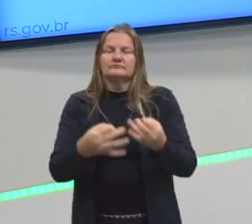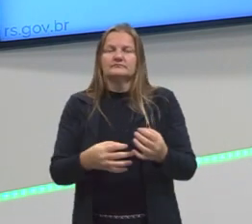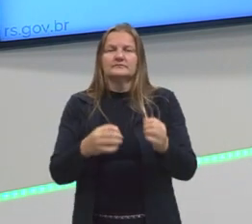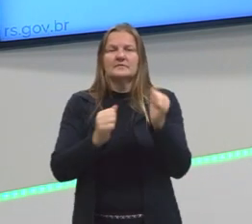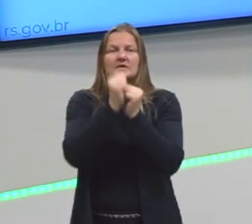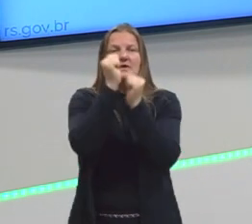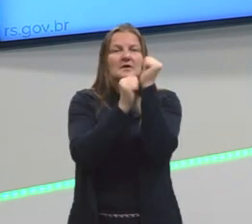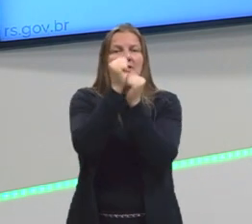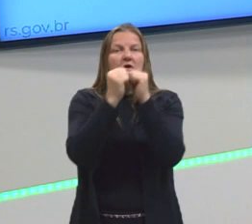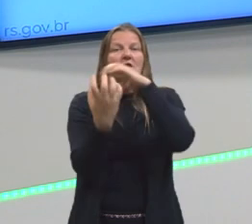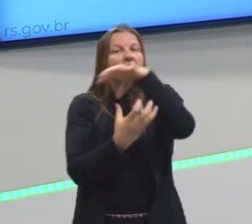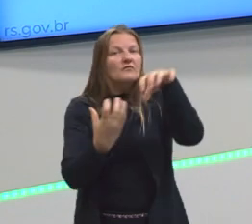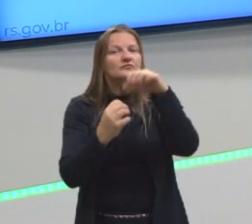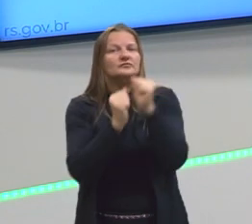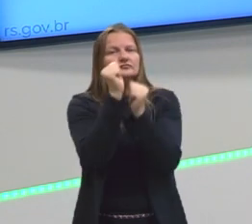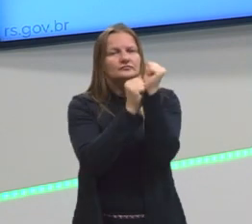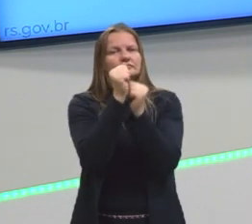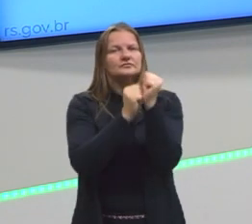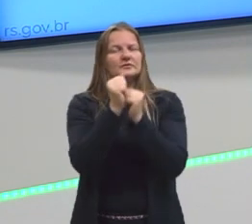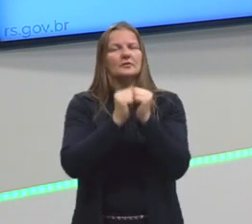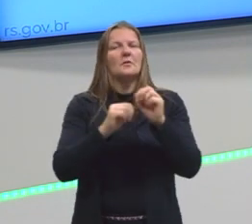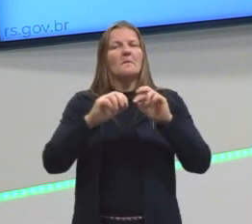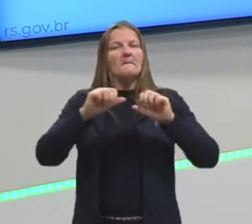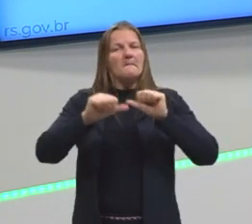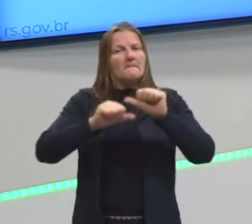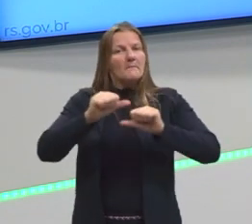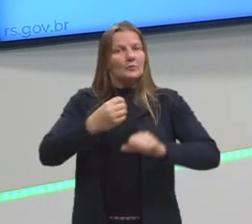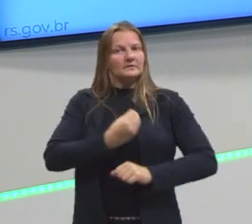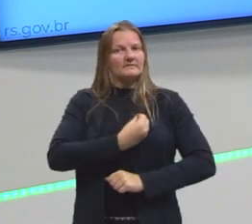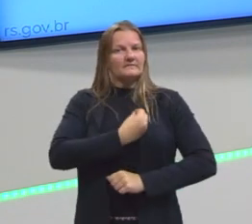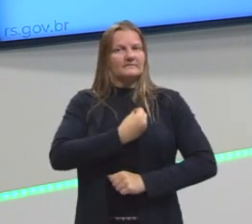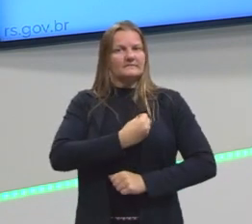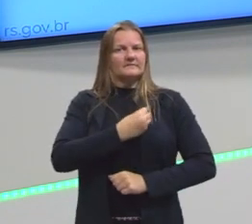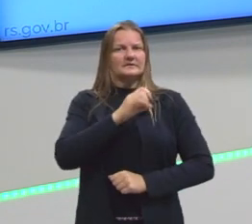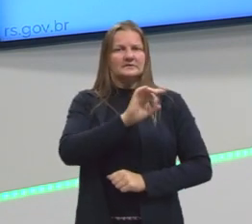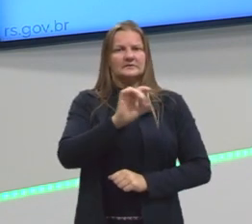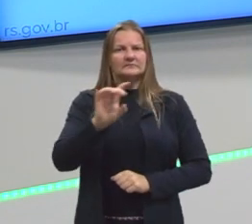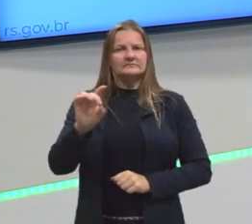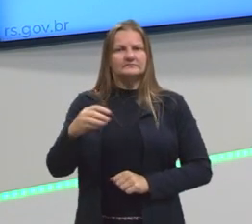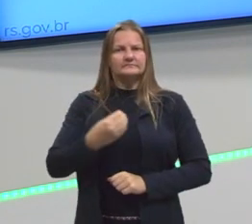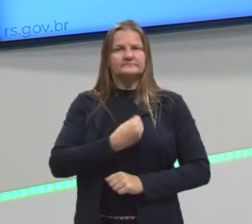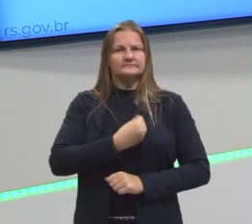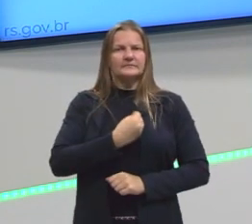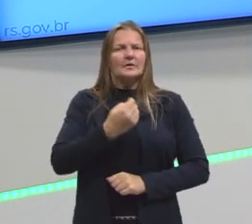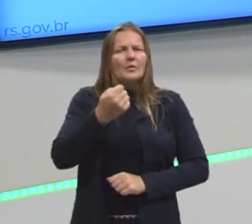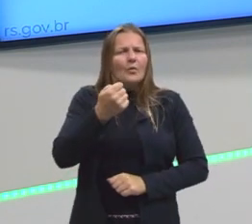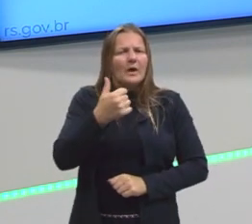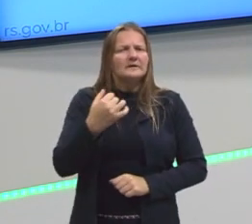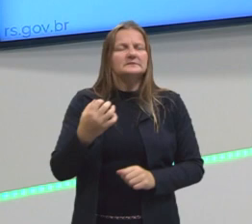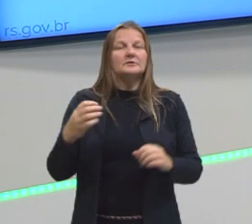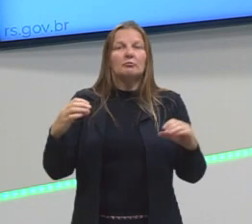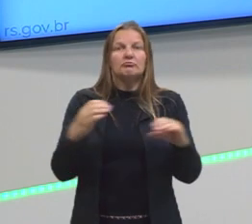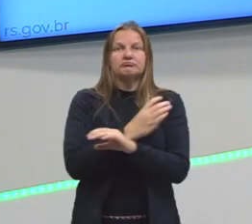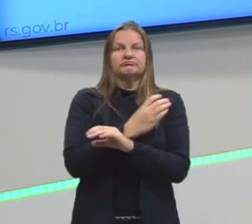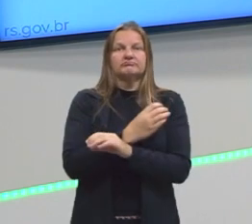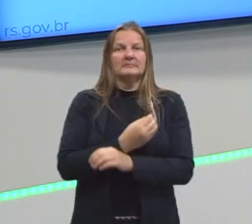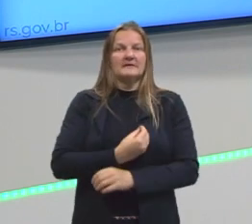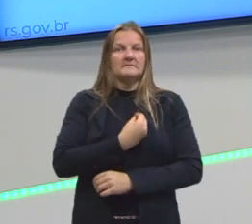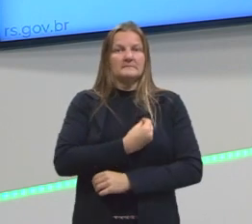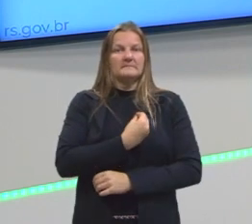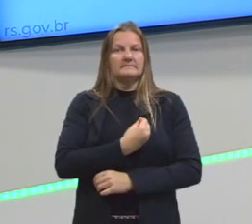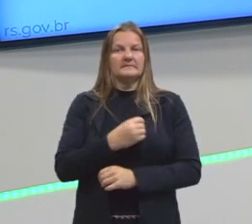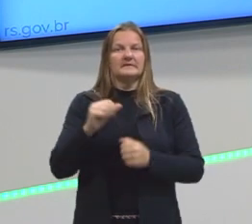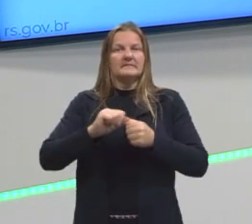Industrial. A industrialização modifica, não por completo, mas quase que por completo, como as pessoas